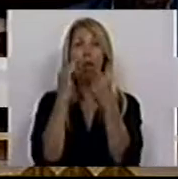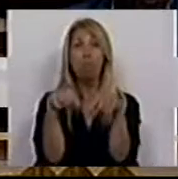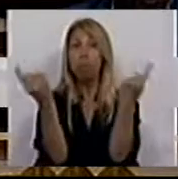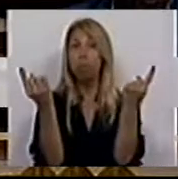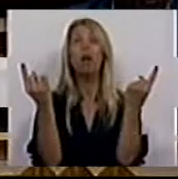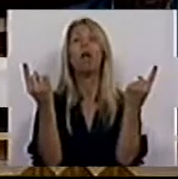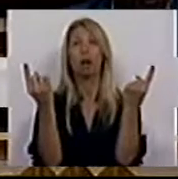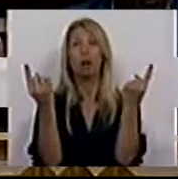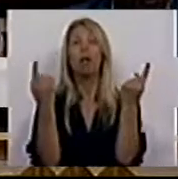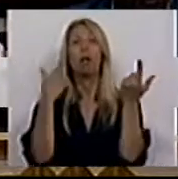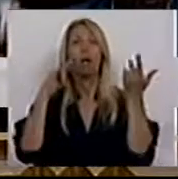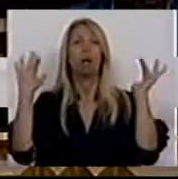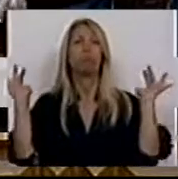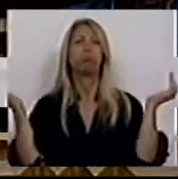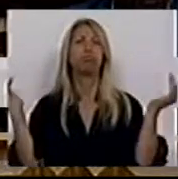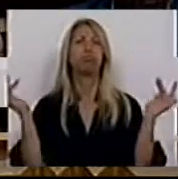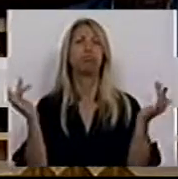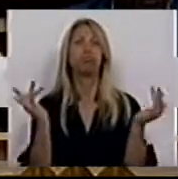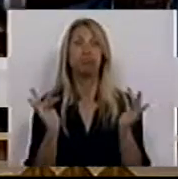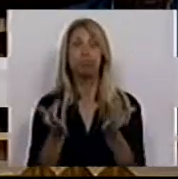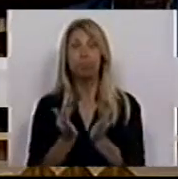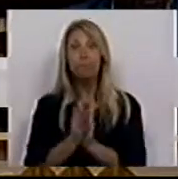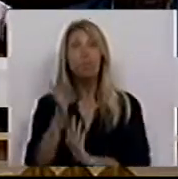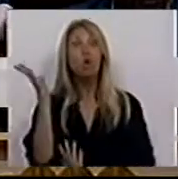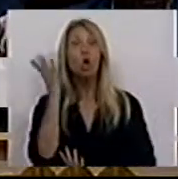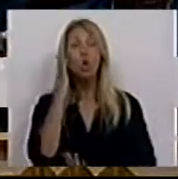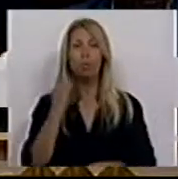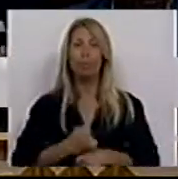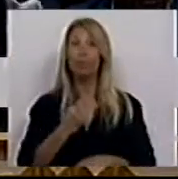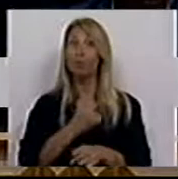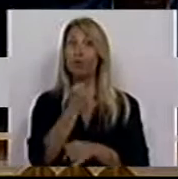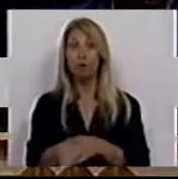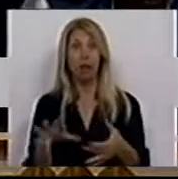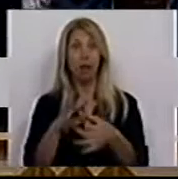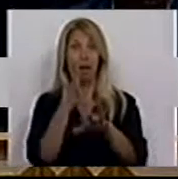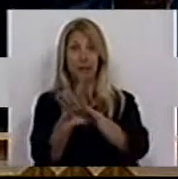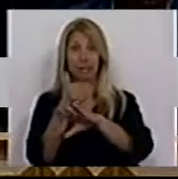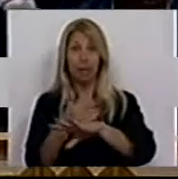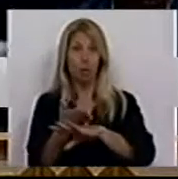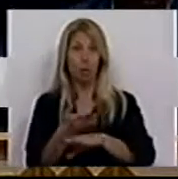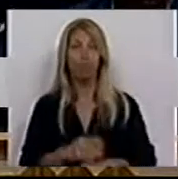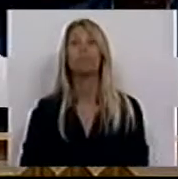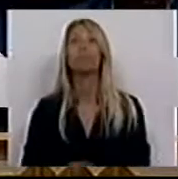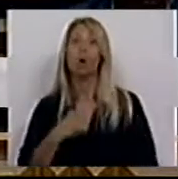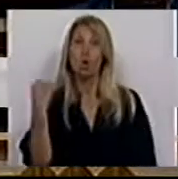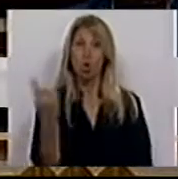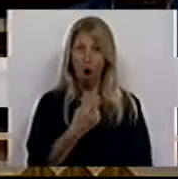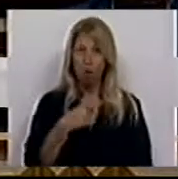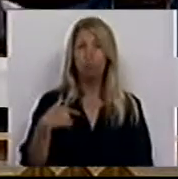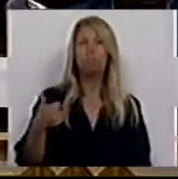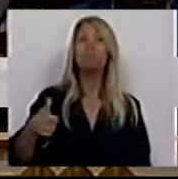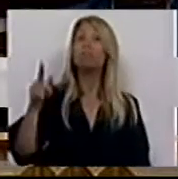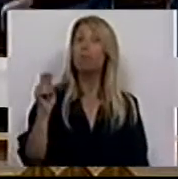de uma forma vertiginosa o número de profissionais no setor. Nós, pela parte do Bloco de